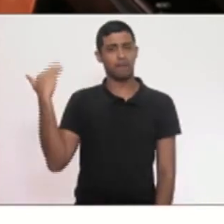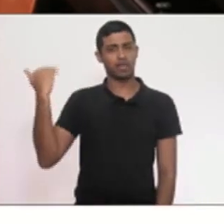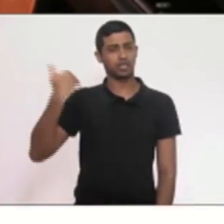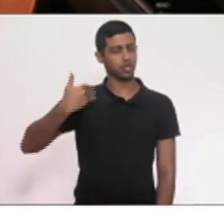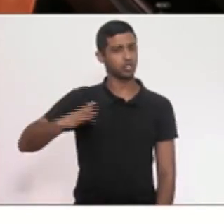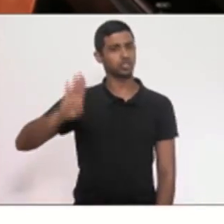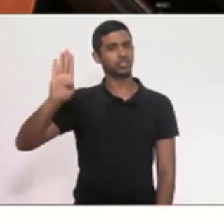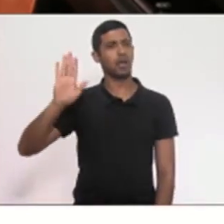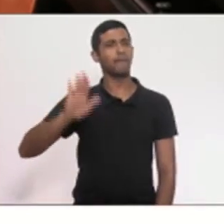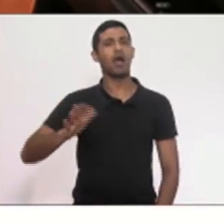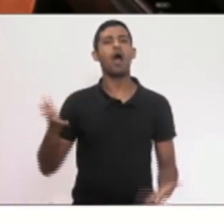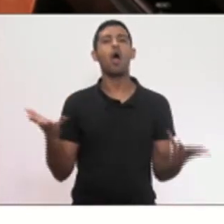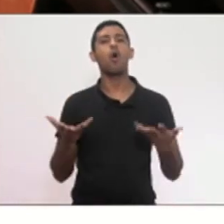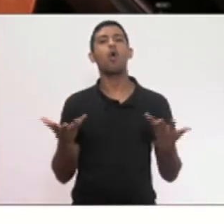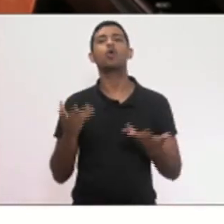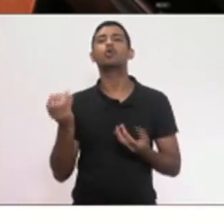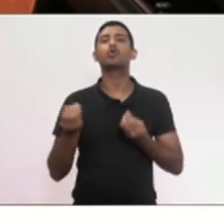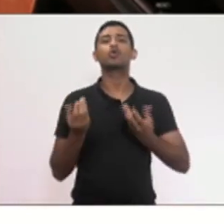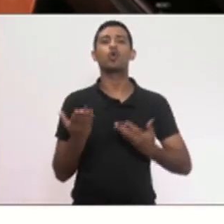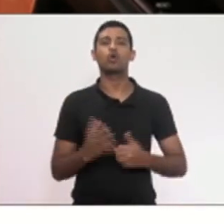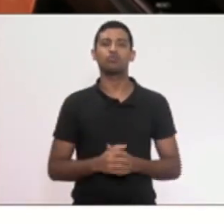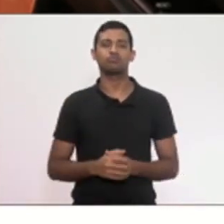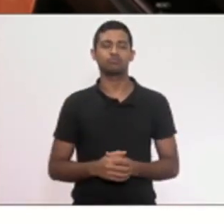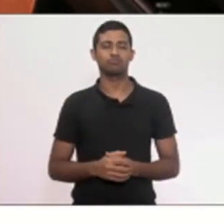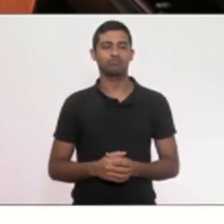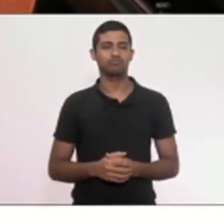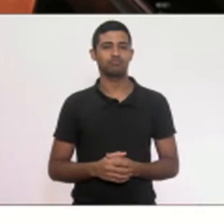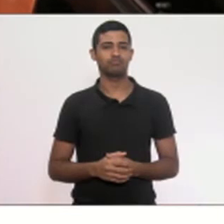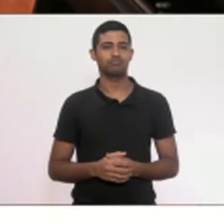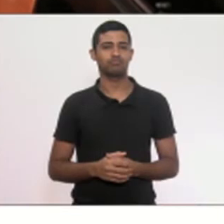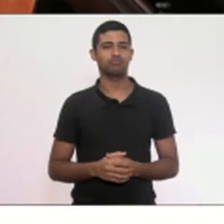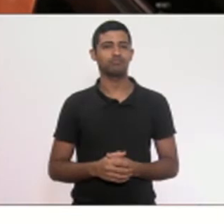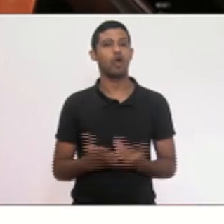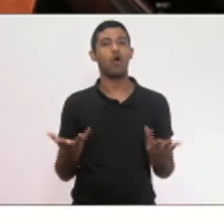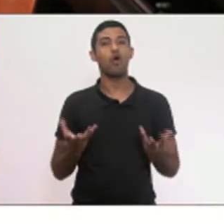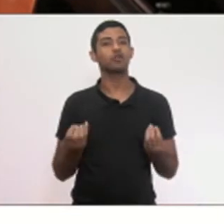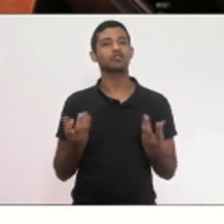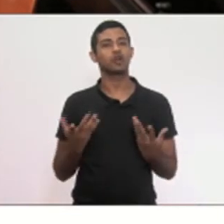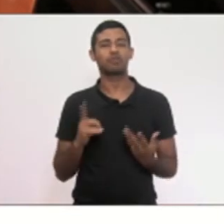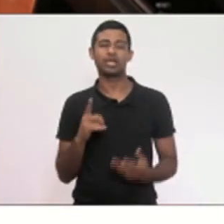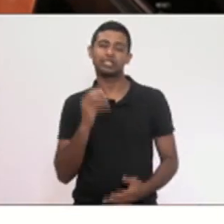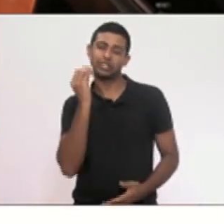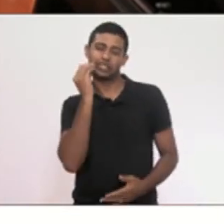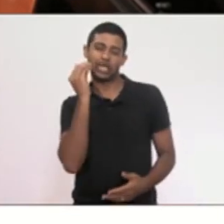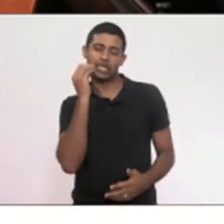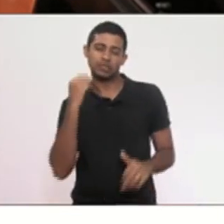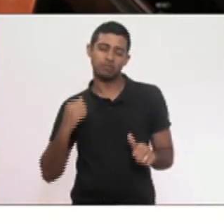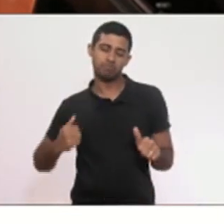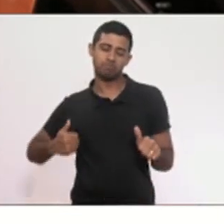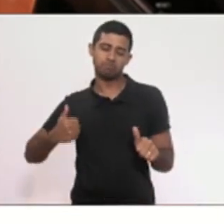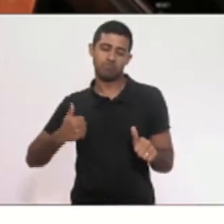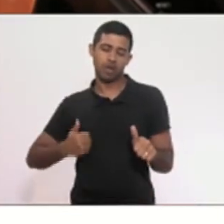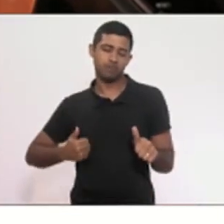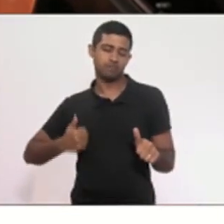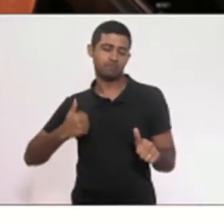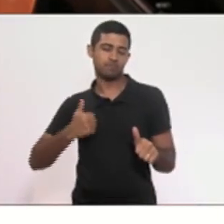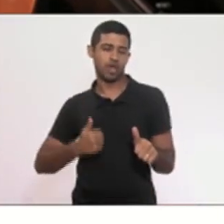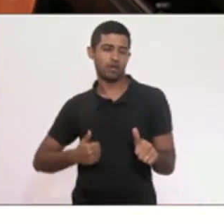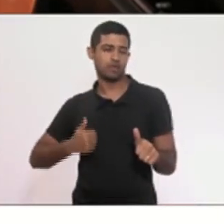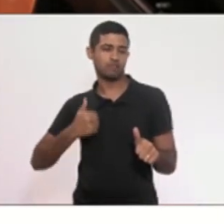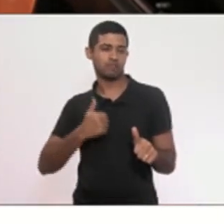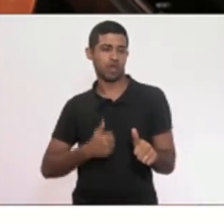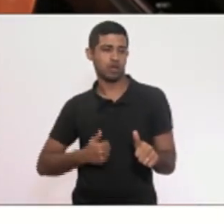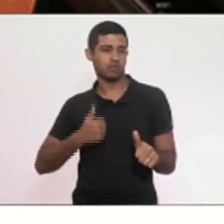hoje, eles estão vindo de pires na mão, mesmo com a cidade rica tentando se aproximar do governador. Mas eu sei que o